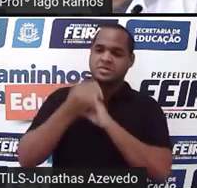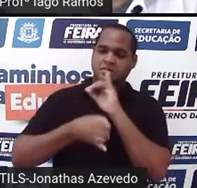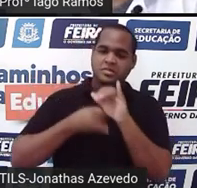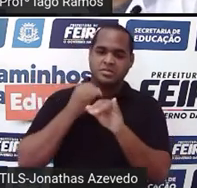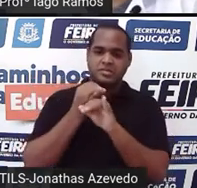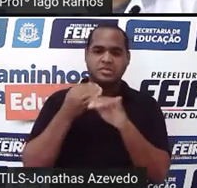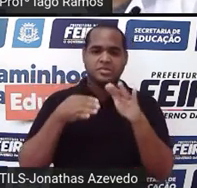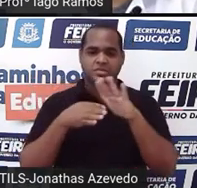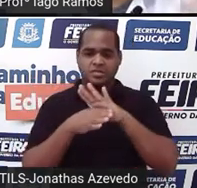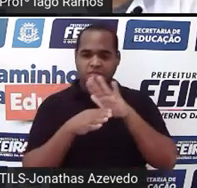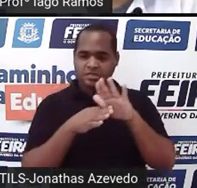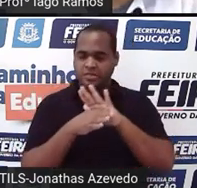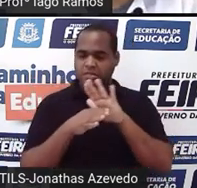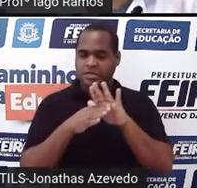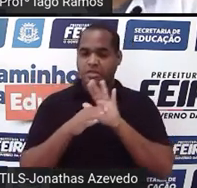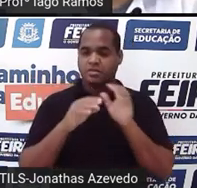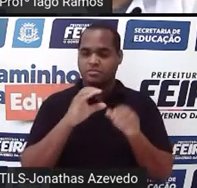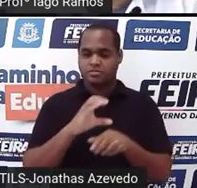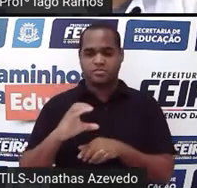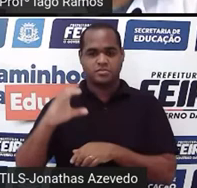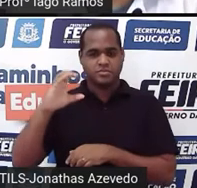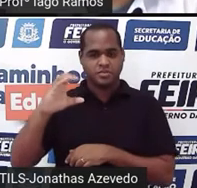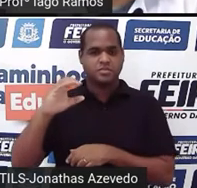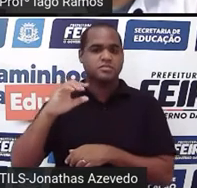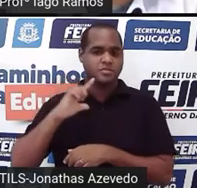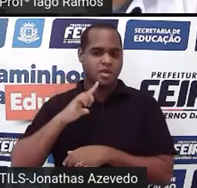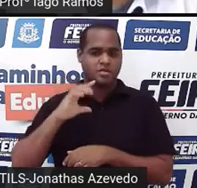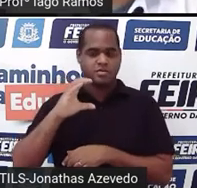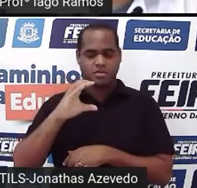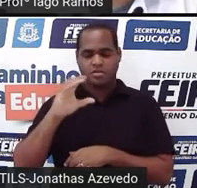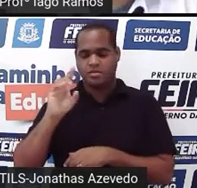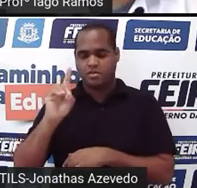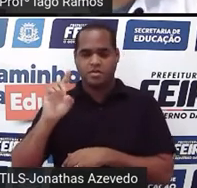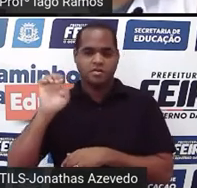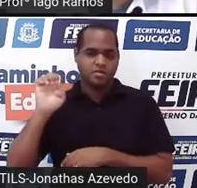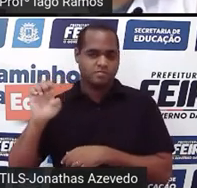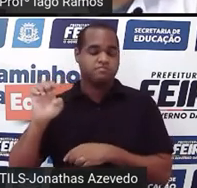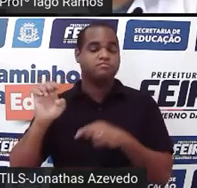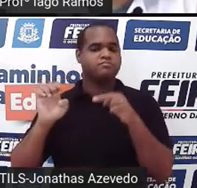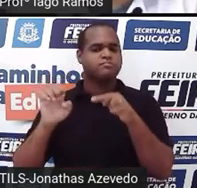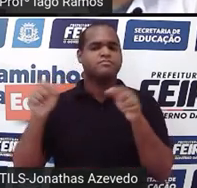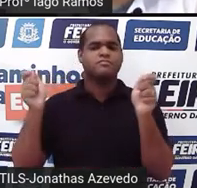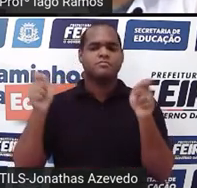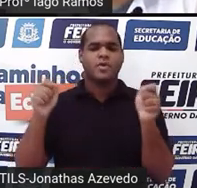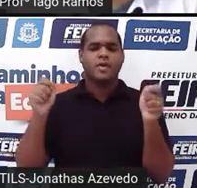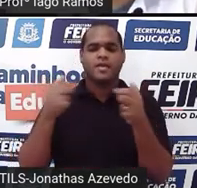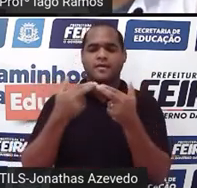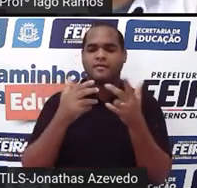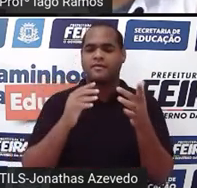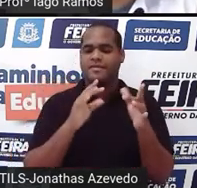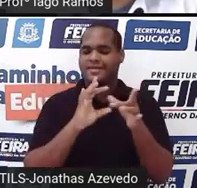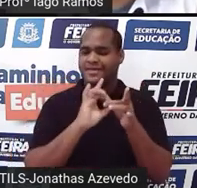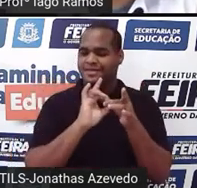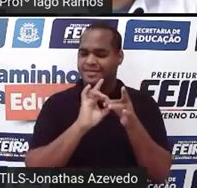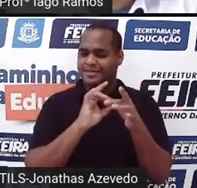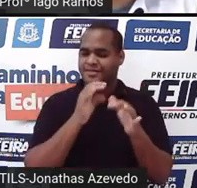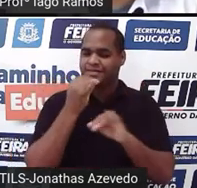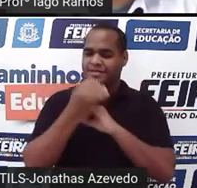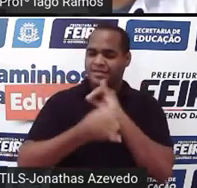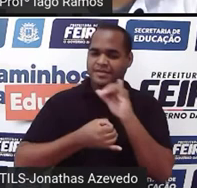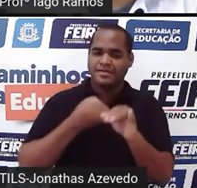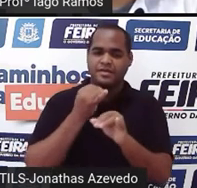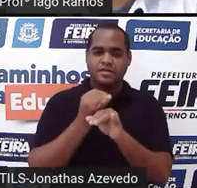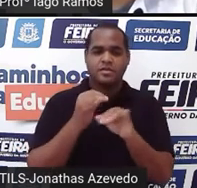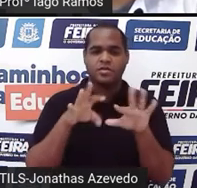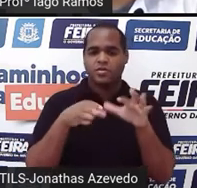domicílios de classe C, D e E. No entanto, os níveis de conectividade desse grupo ainda